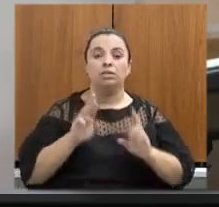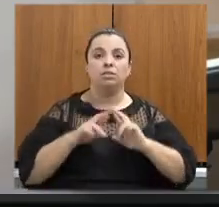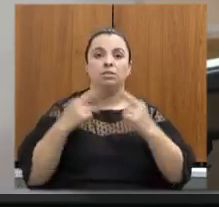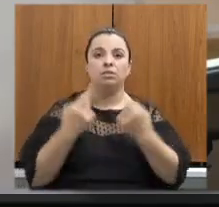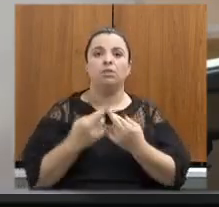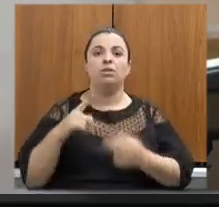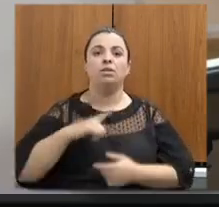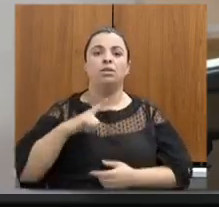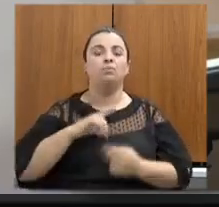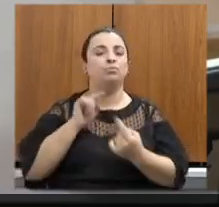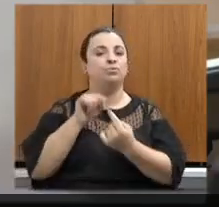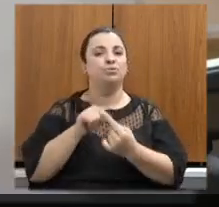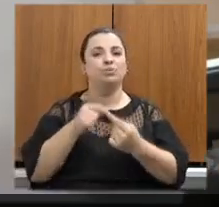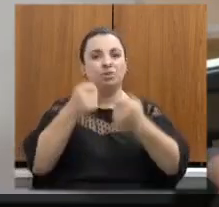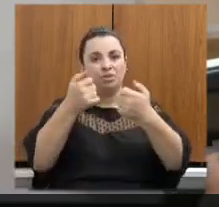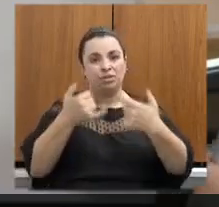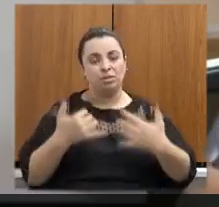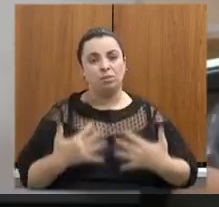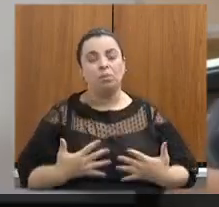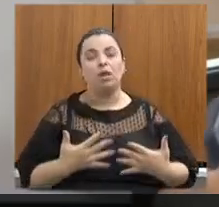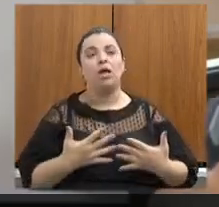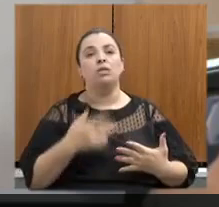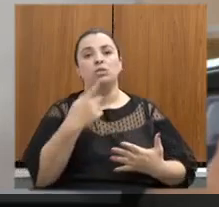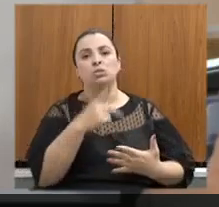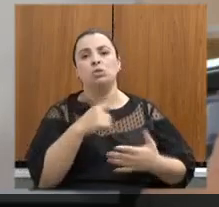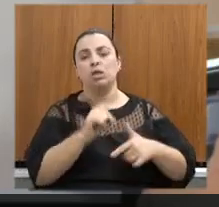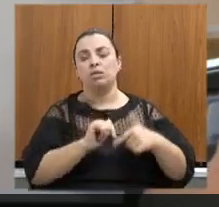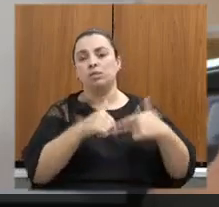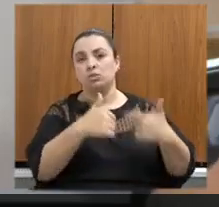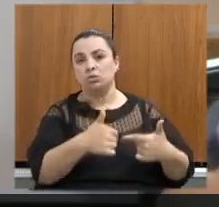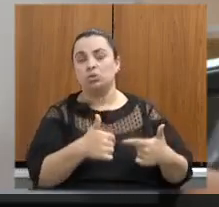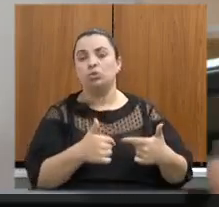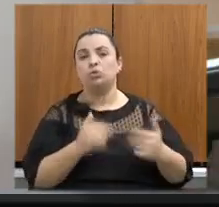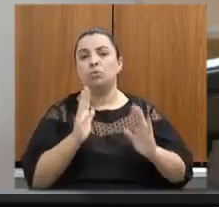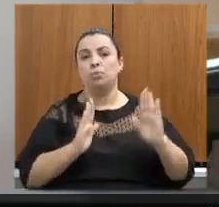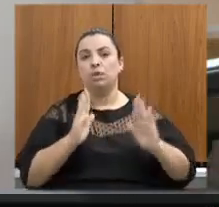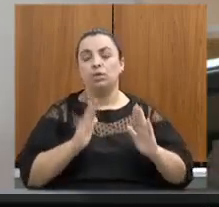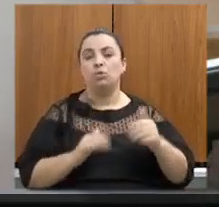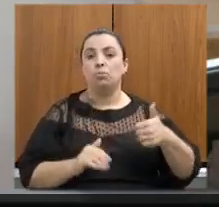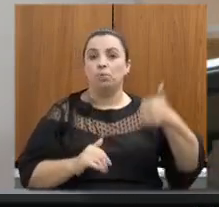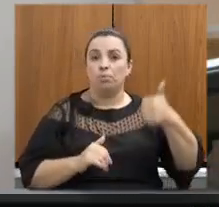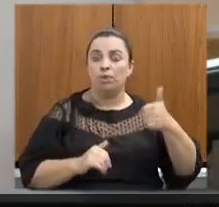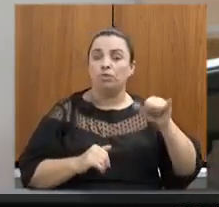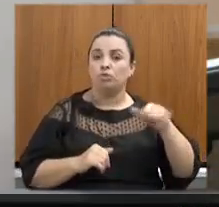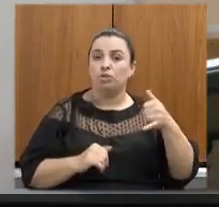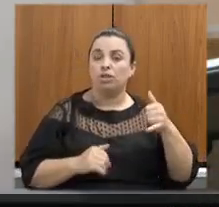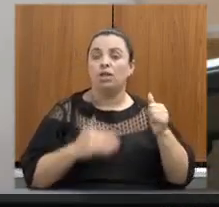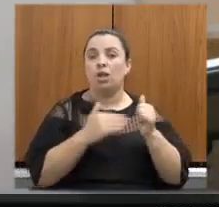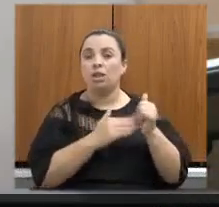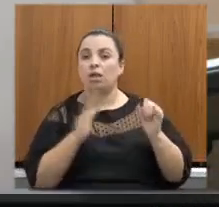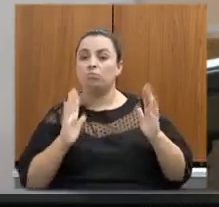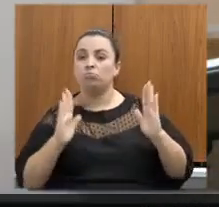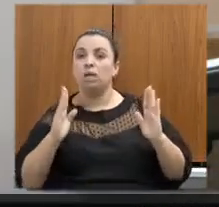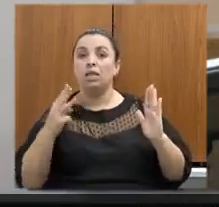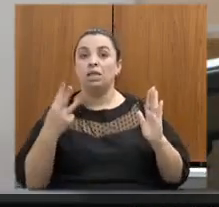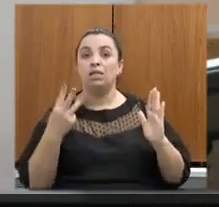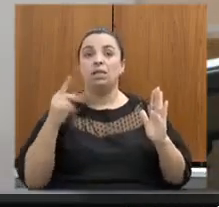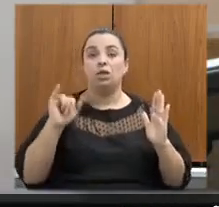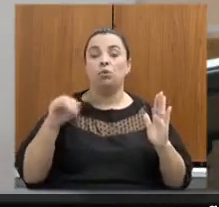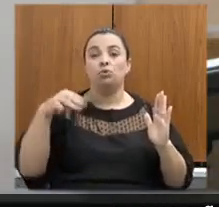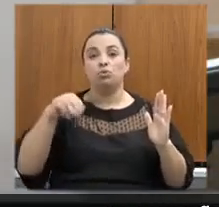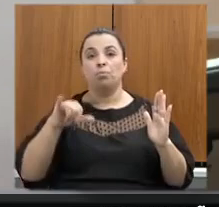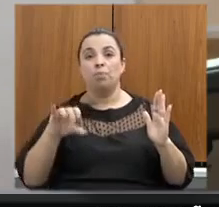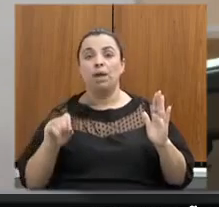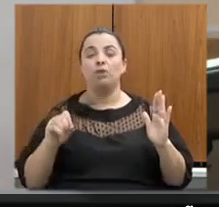Desenvolvimento Sustentável em 2022, considerando o período do dia 1º de janeiro a 31 de maio de